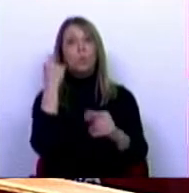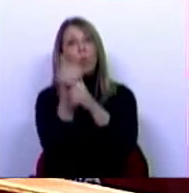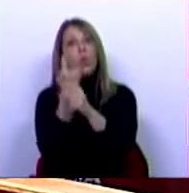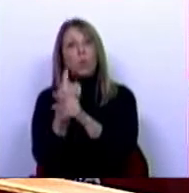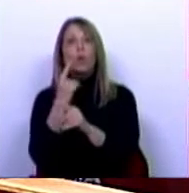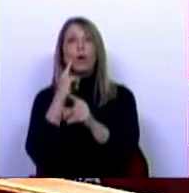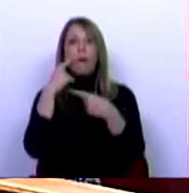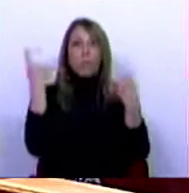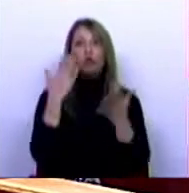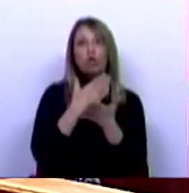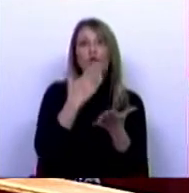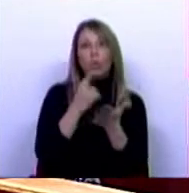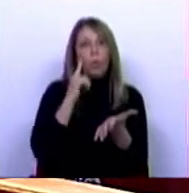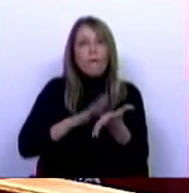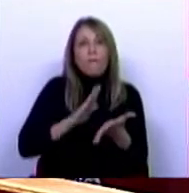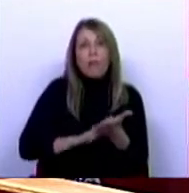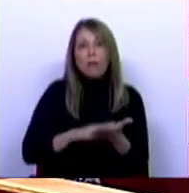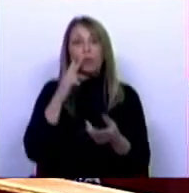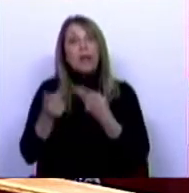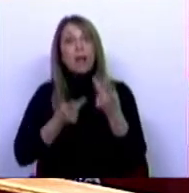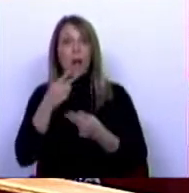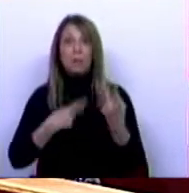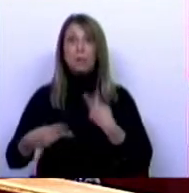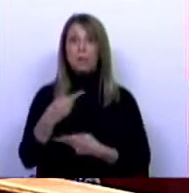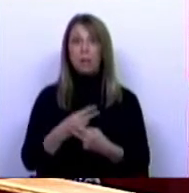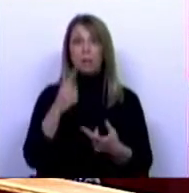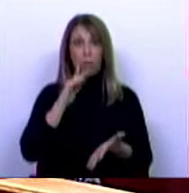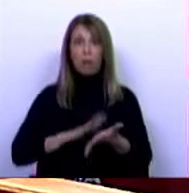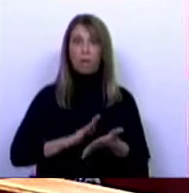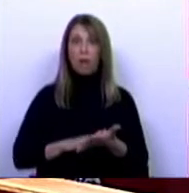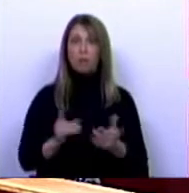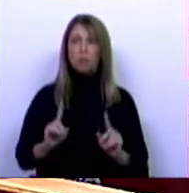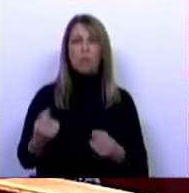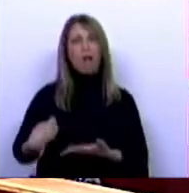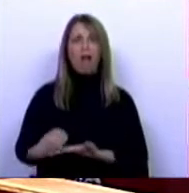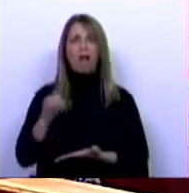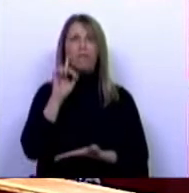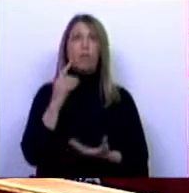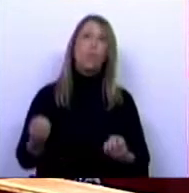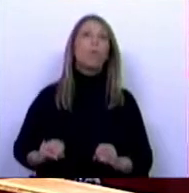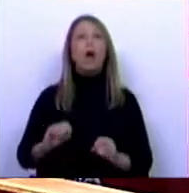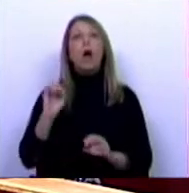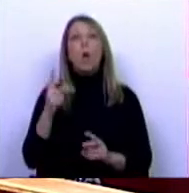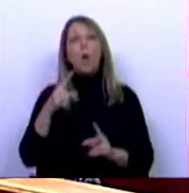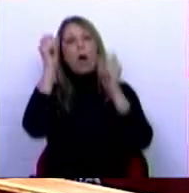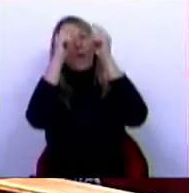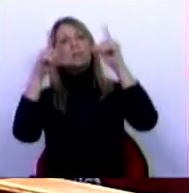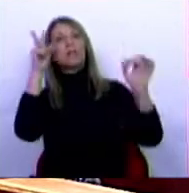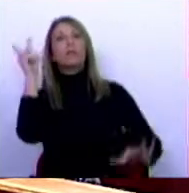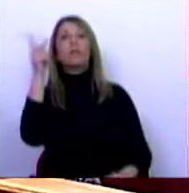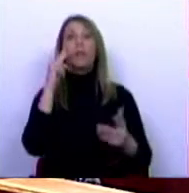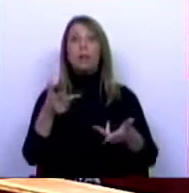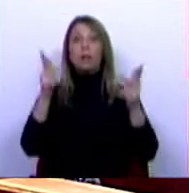crítica. Os factos não são neutros e menos neutros são os valores que inspiram uma concepção de vida e comunidade, a liberdade